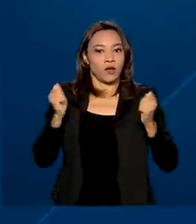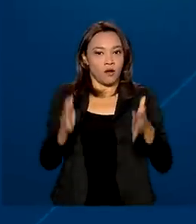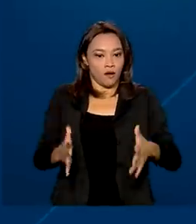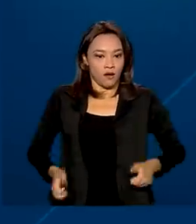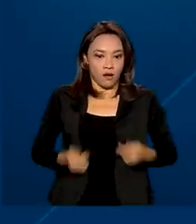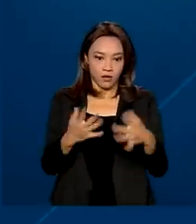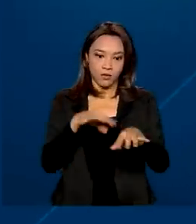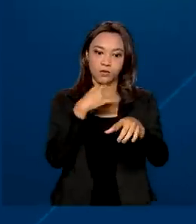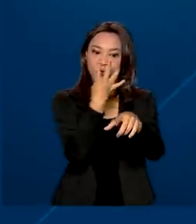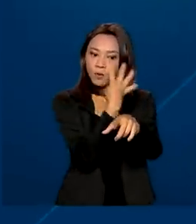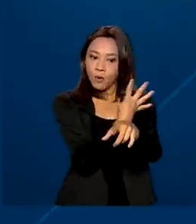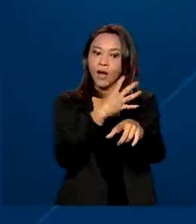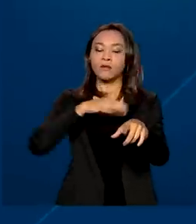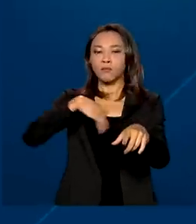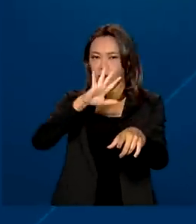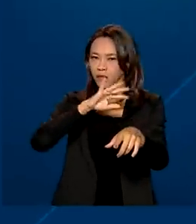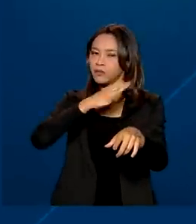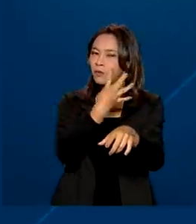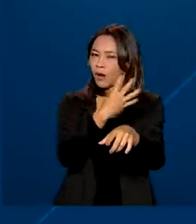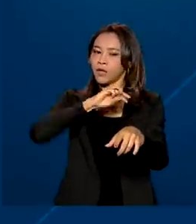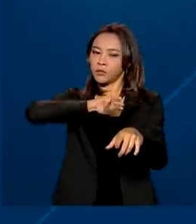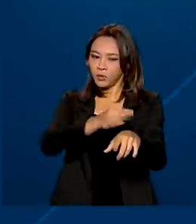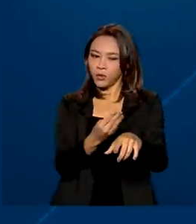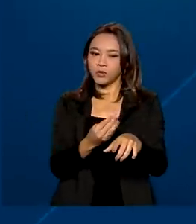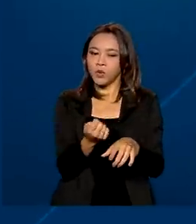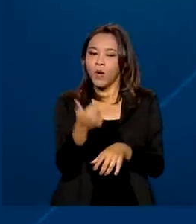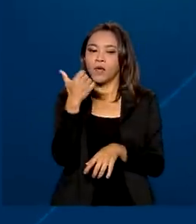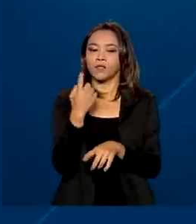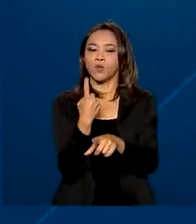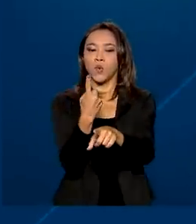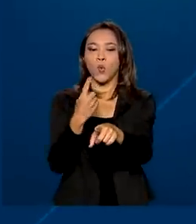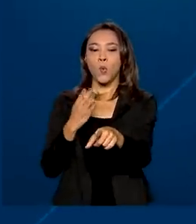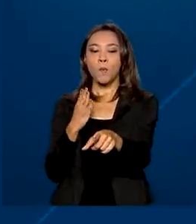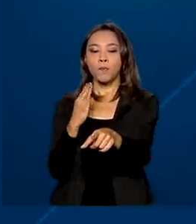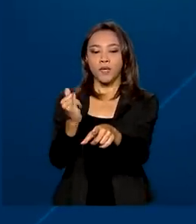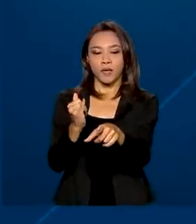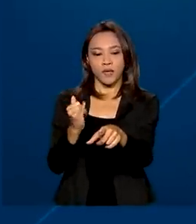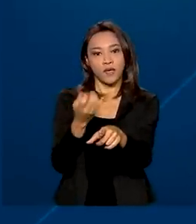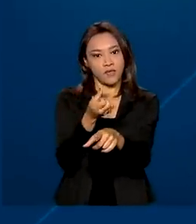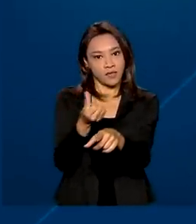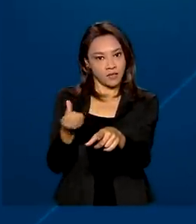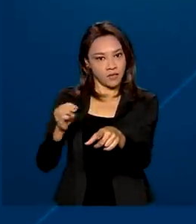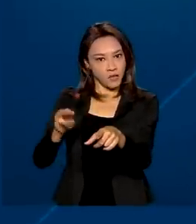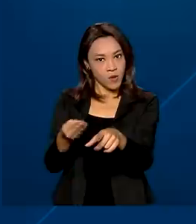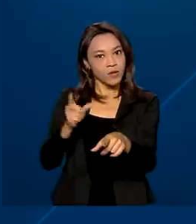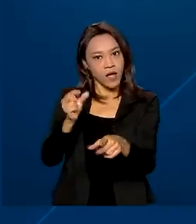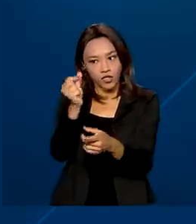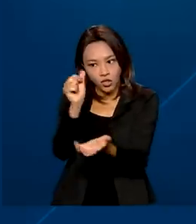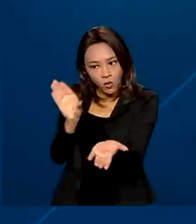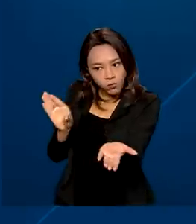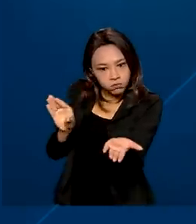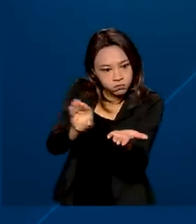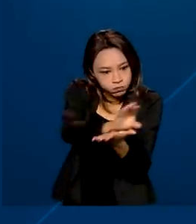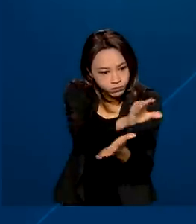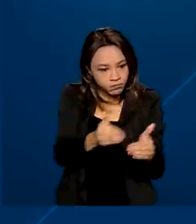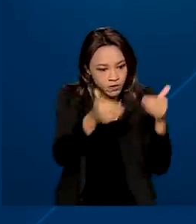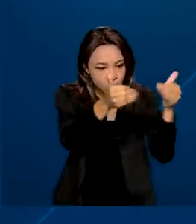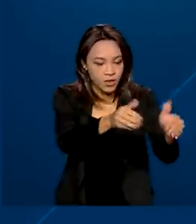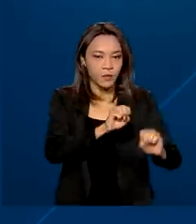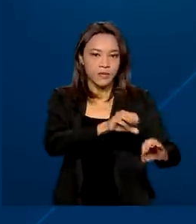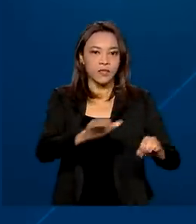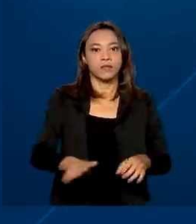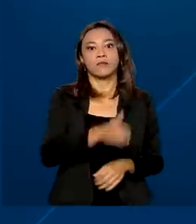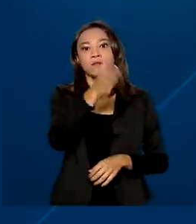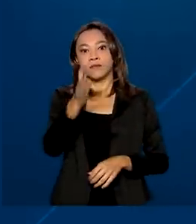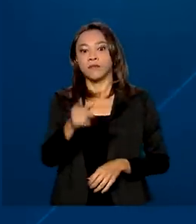meio de reais desbloqueados, quase 1 bilhão e 600 milhões são do Ministério da Educação. Em seguida,